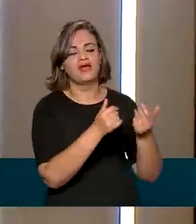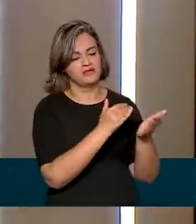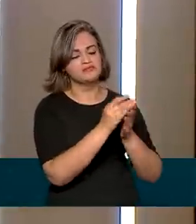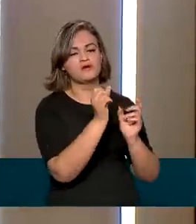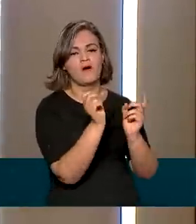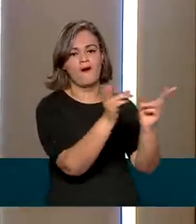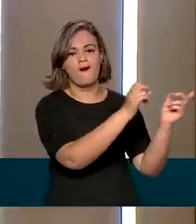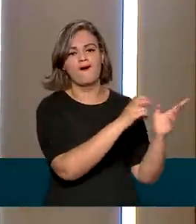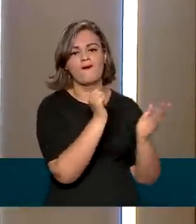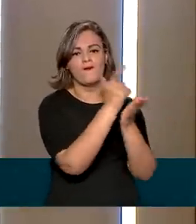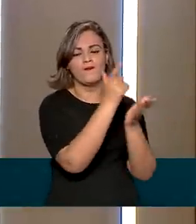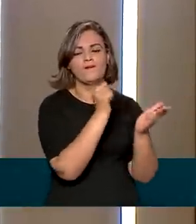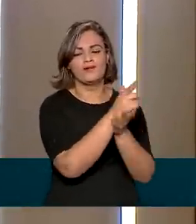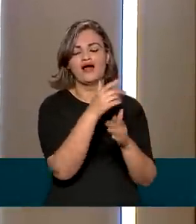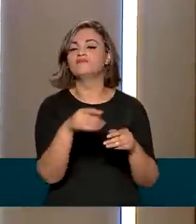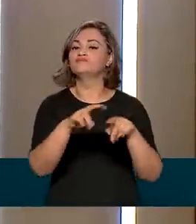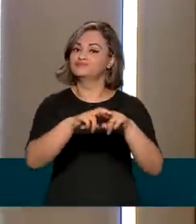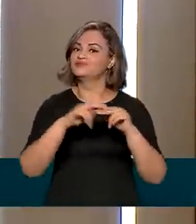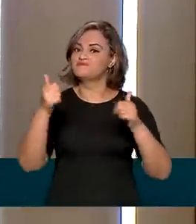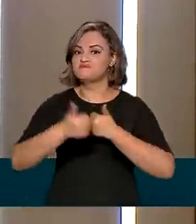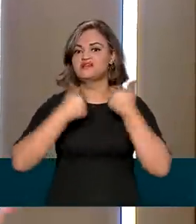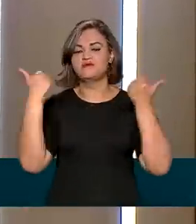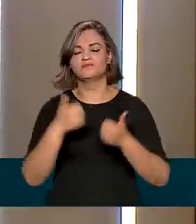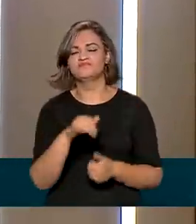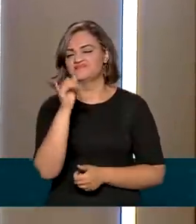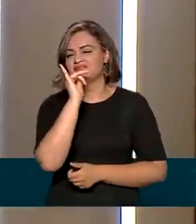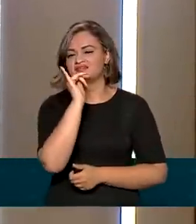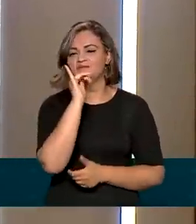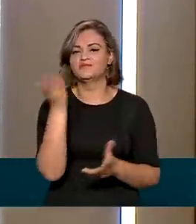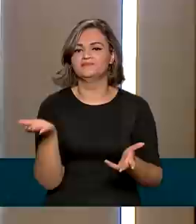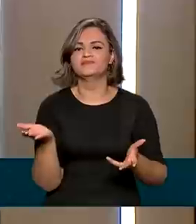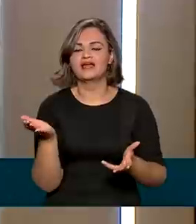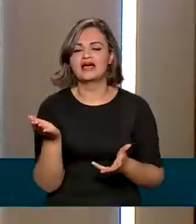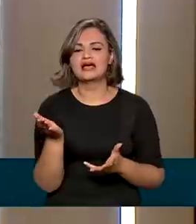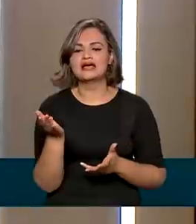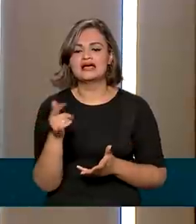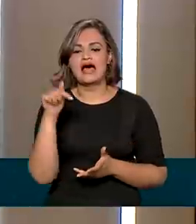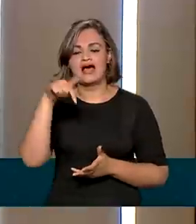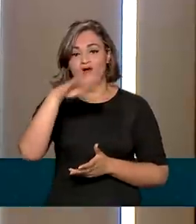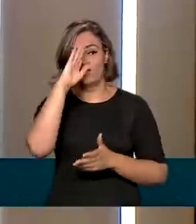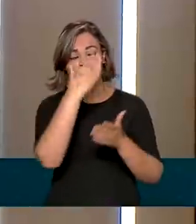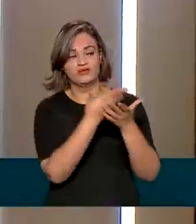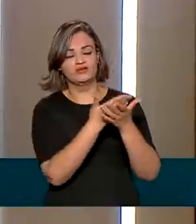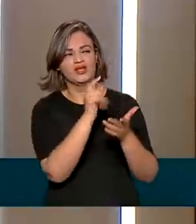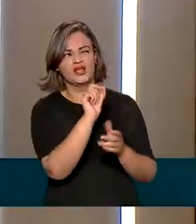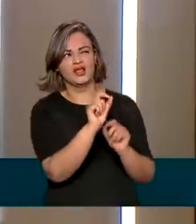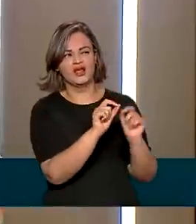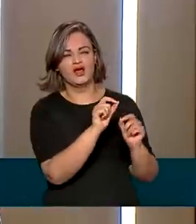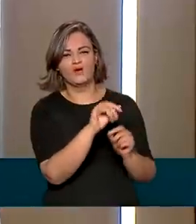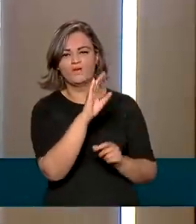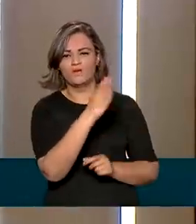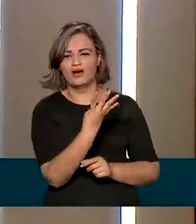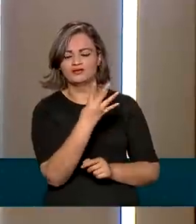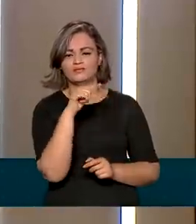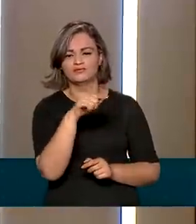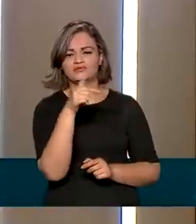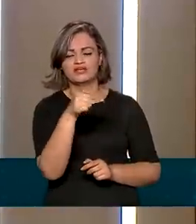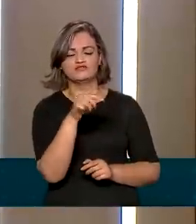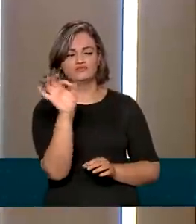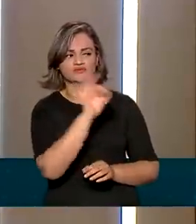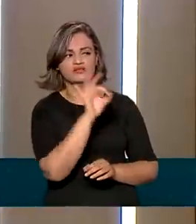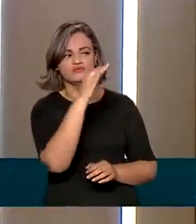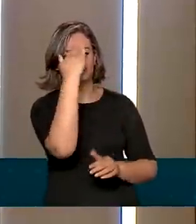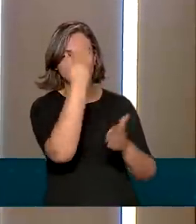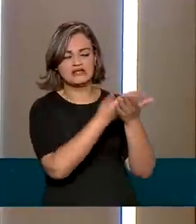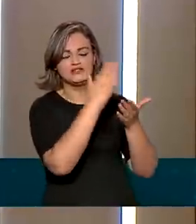e, com isso, as vendas do segmento de comércio aumentaram. Apenas para dar um exemplo, esse índice de confiança do consumidor chegou a subir 4,7 pontos